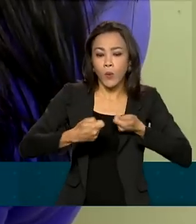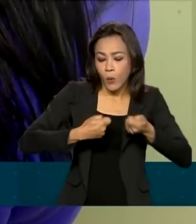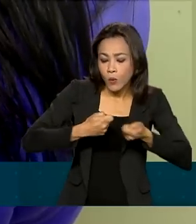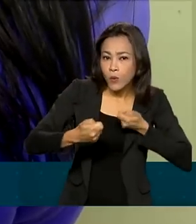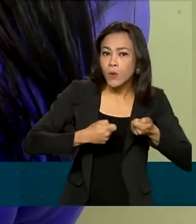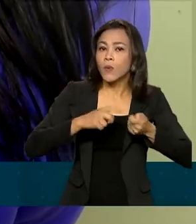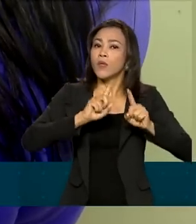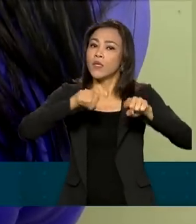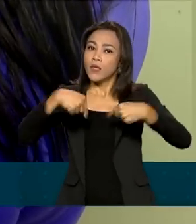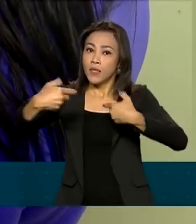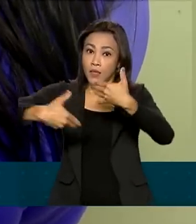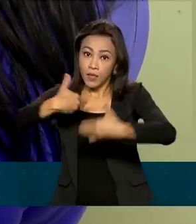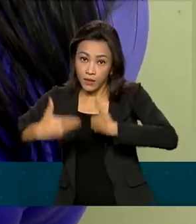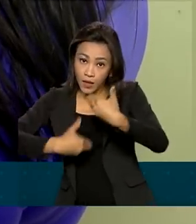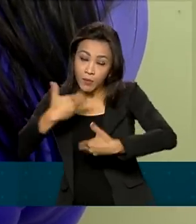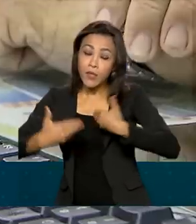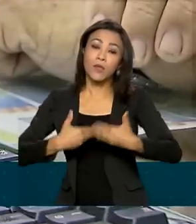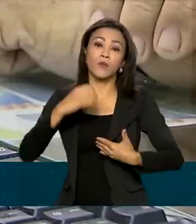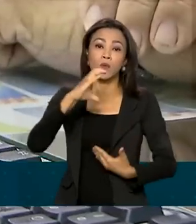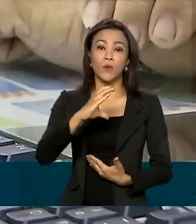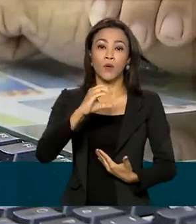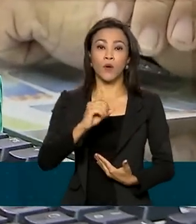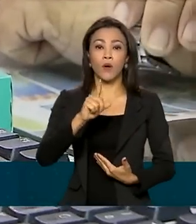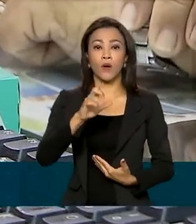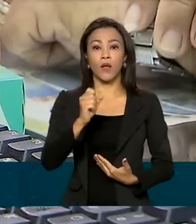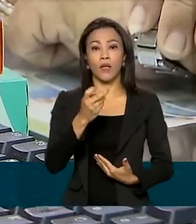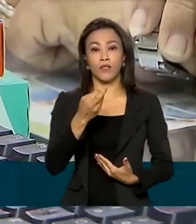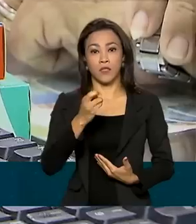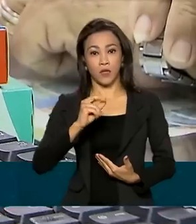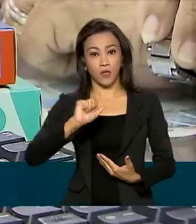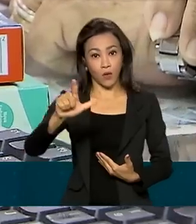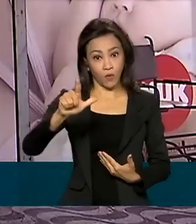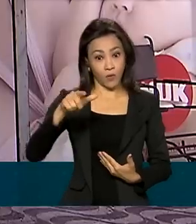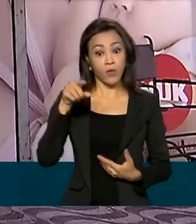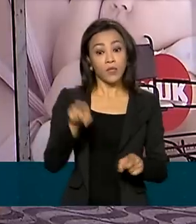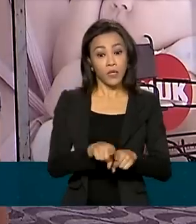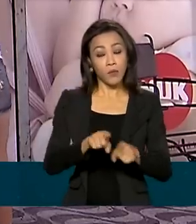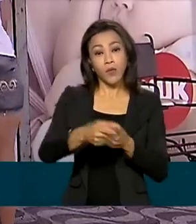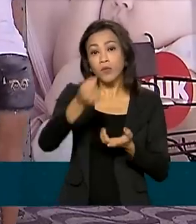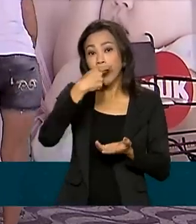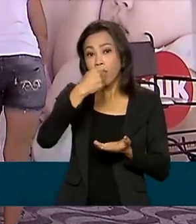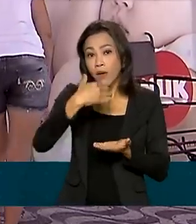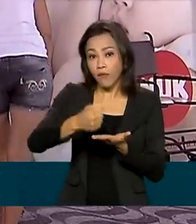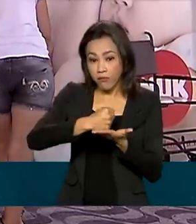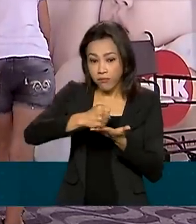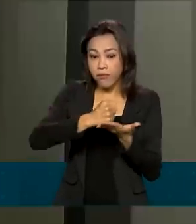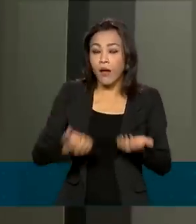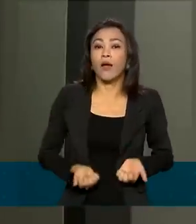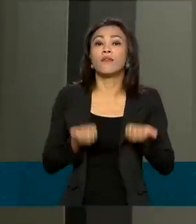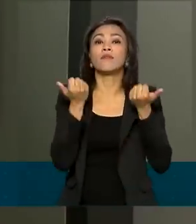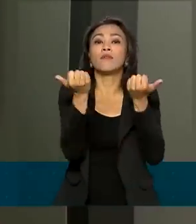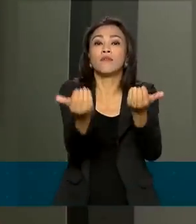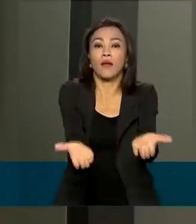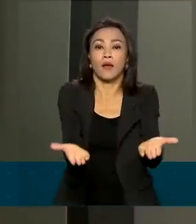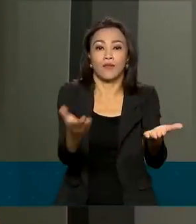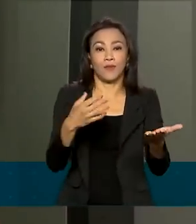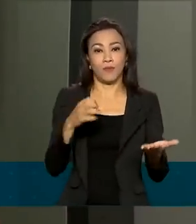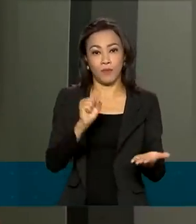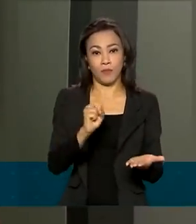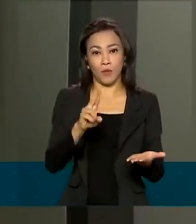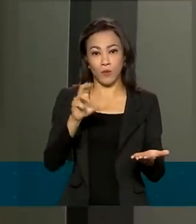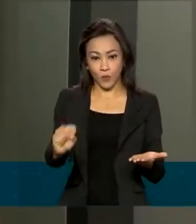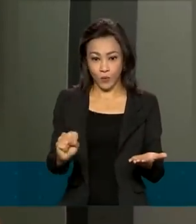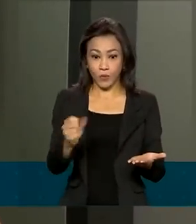e tratamento do colesterol alto. Os medicamentos também são fornecidos pelo SUS. Hoje, com